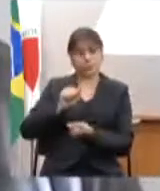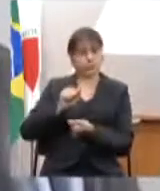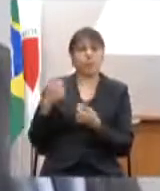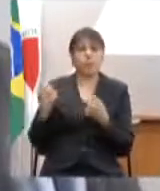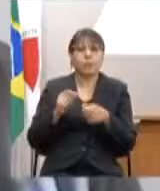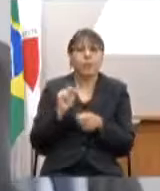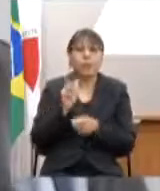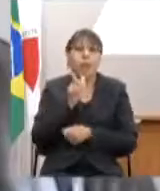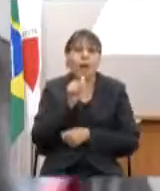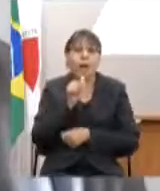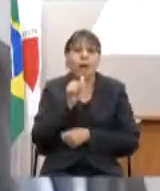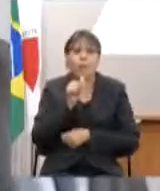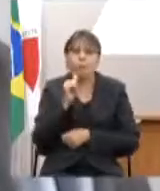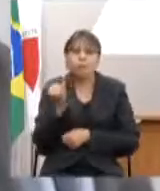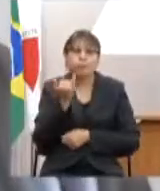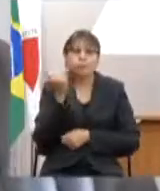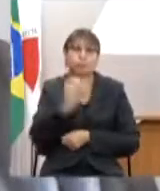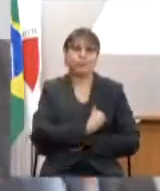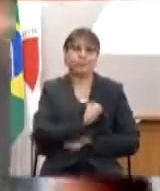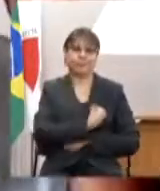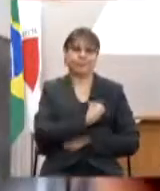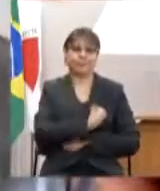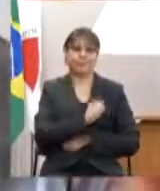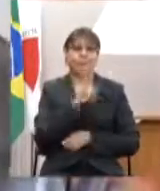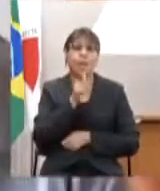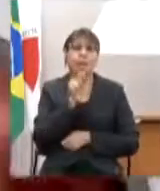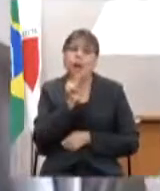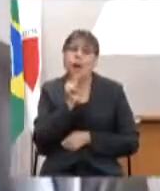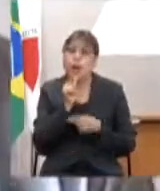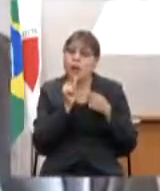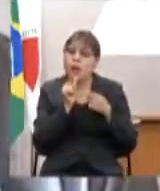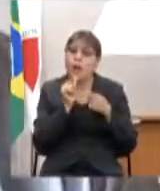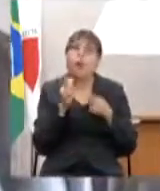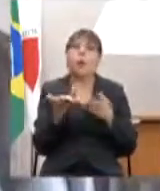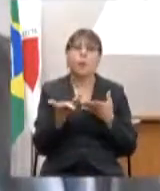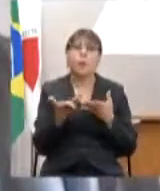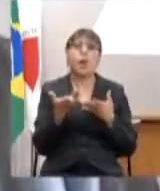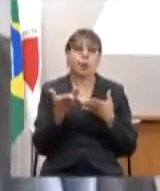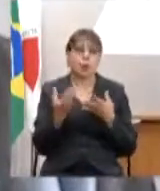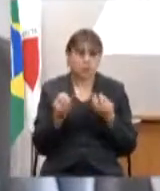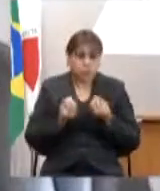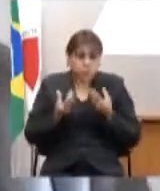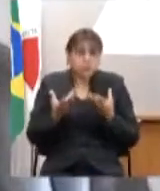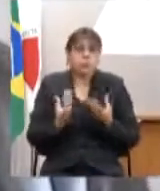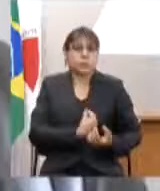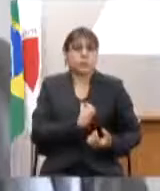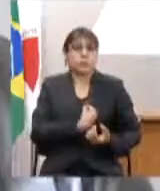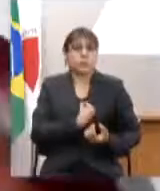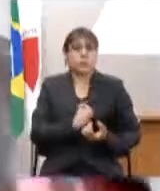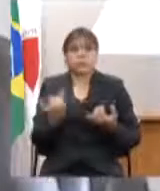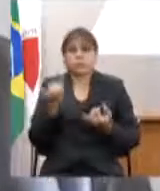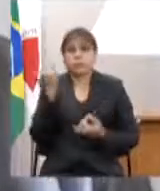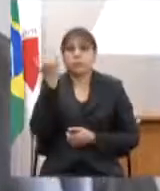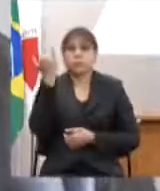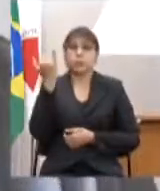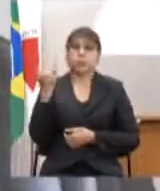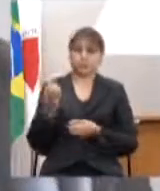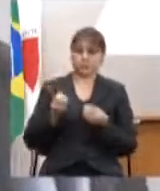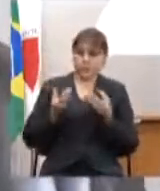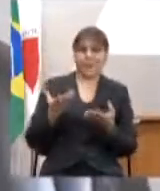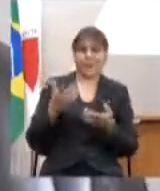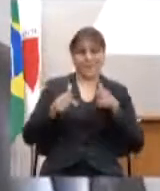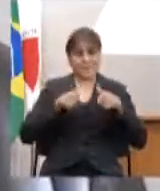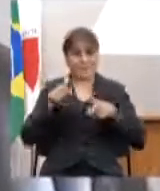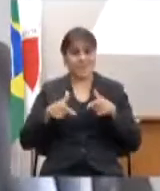essencial para a nossa vida a água ela gera vida e ela também é essencial para emprego para